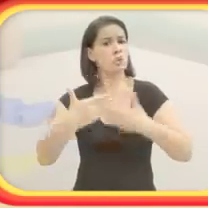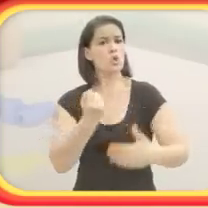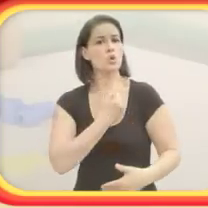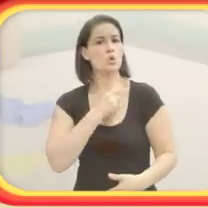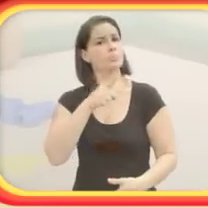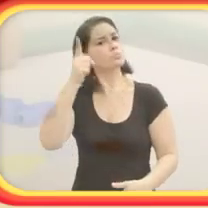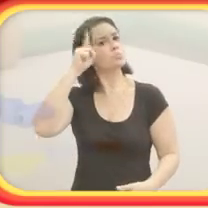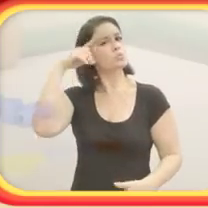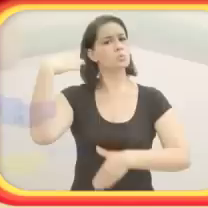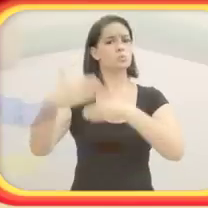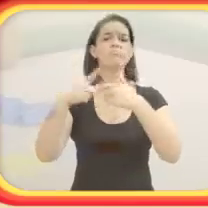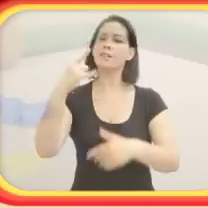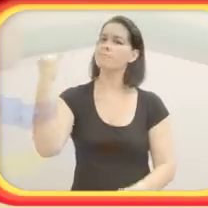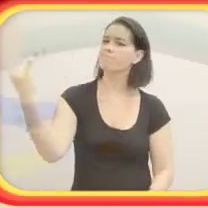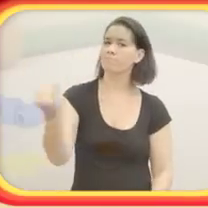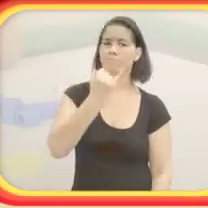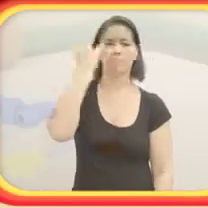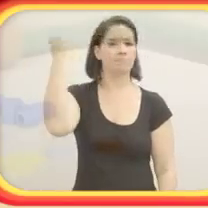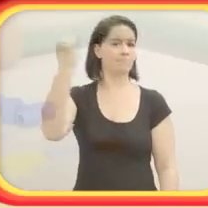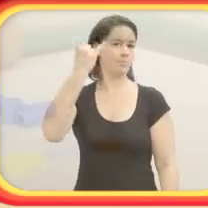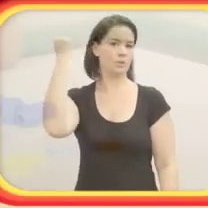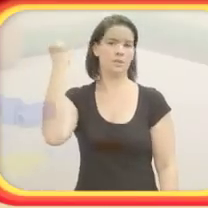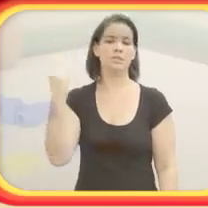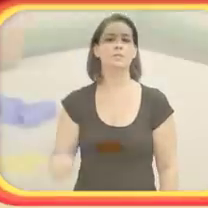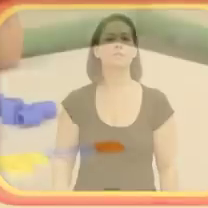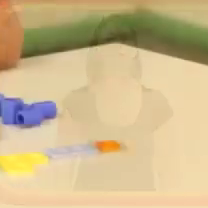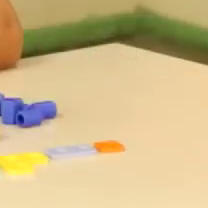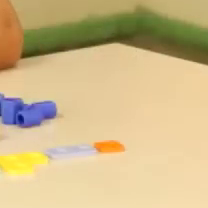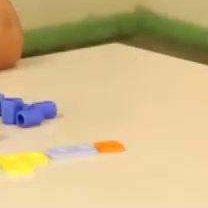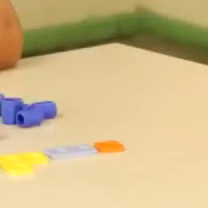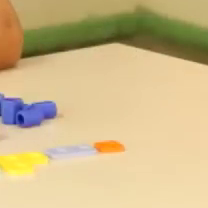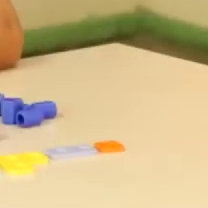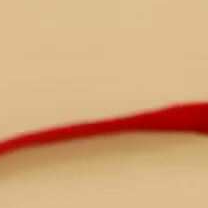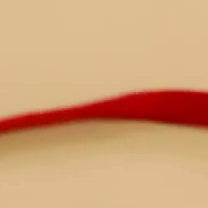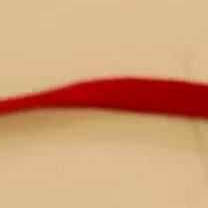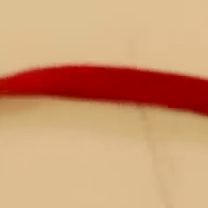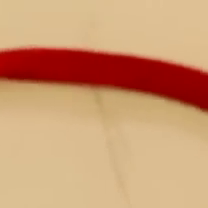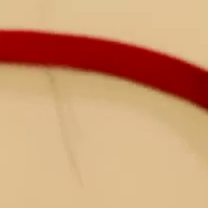com esses números do cotidiano. Isso que é o mais importante.